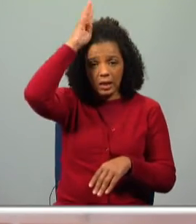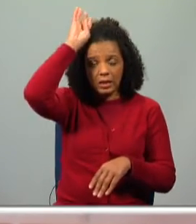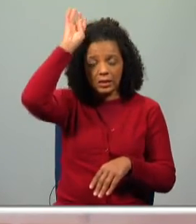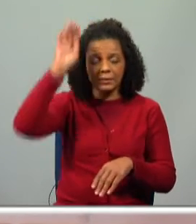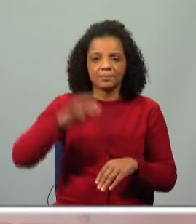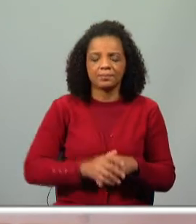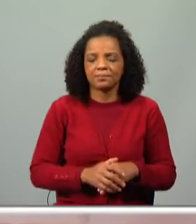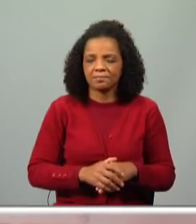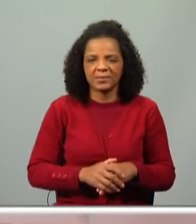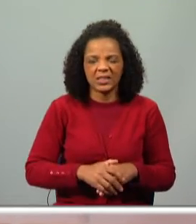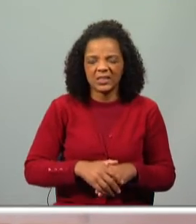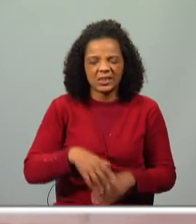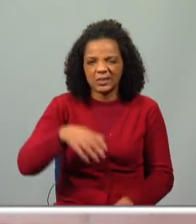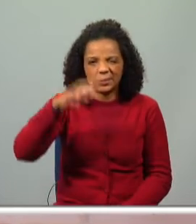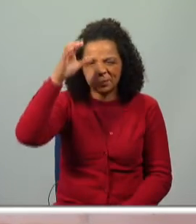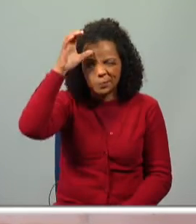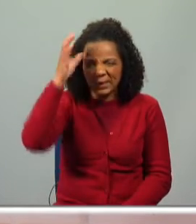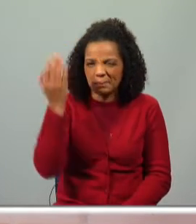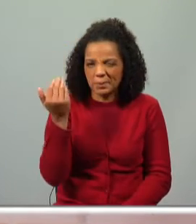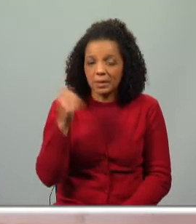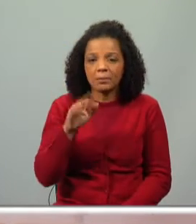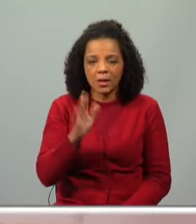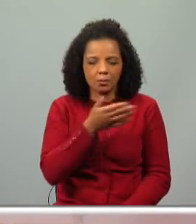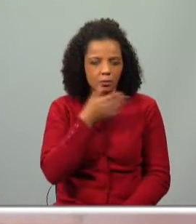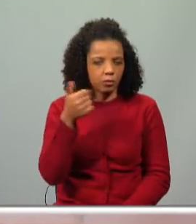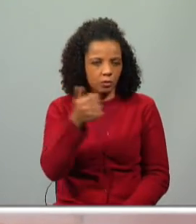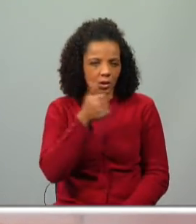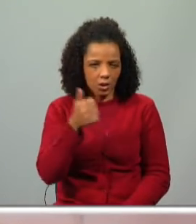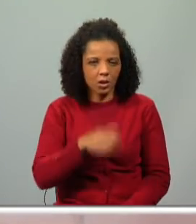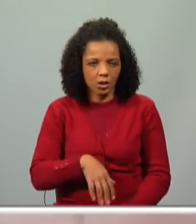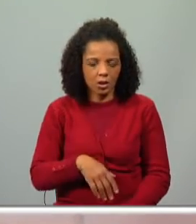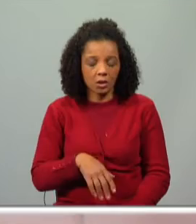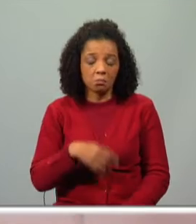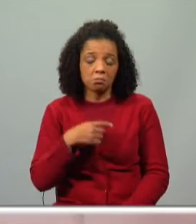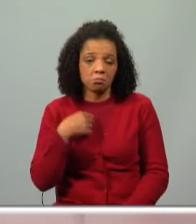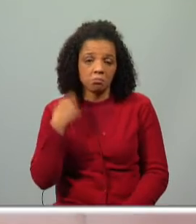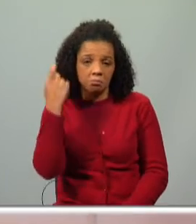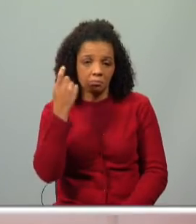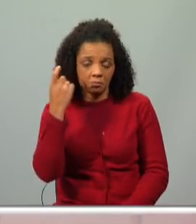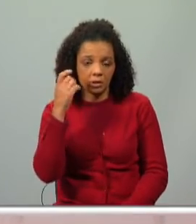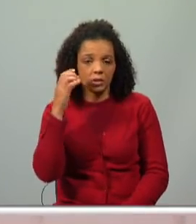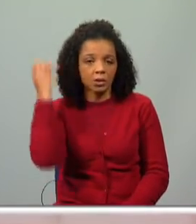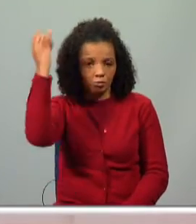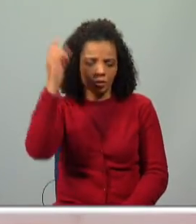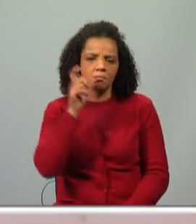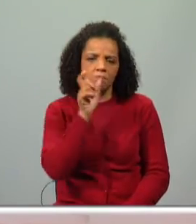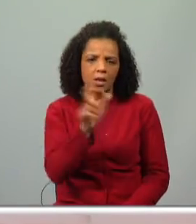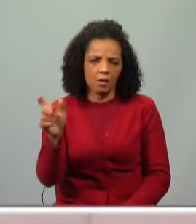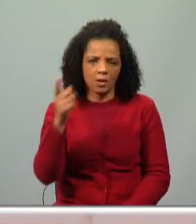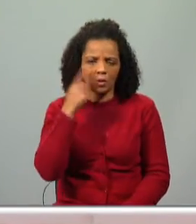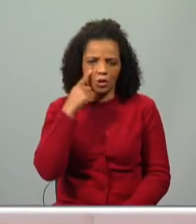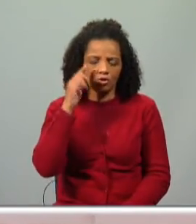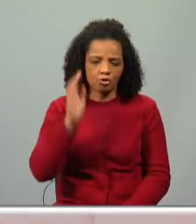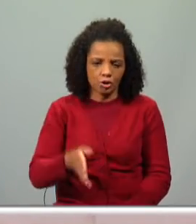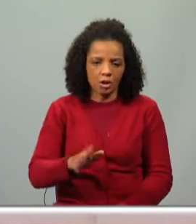há pouco, era pouco inteligente, mas muito bonita aos olhos de Olívia. Então, estas palavras, que já deves conhecer,